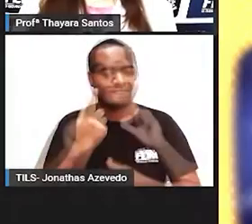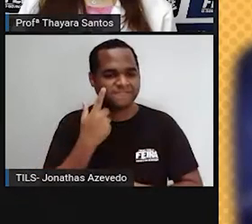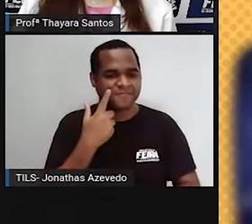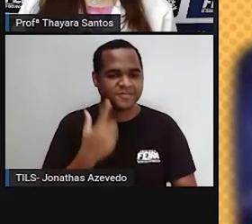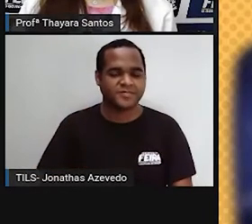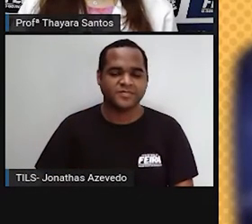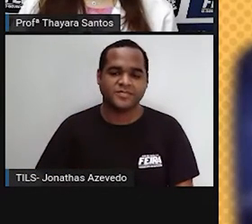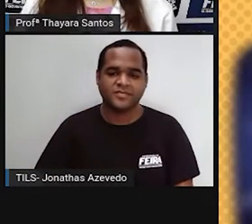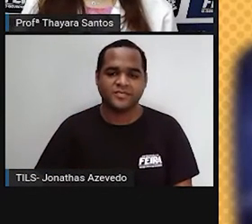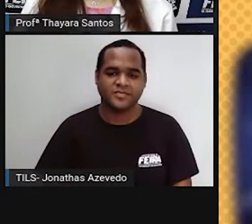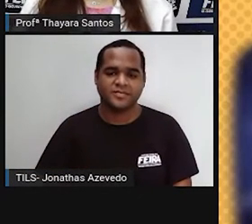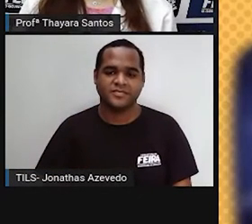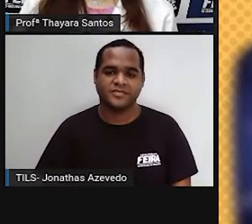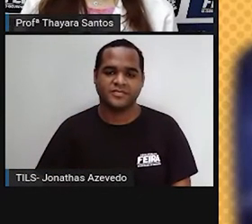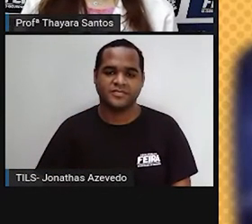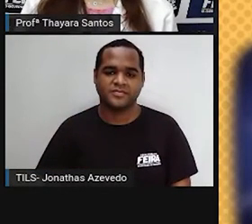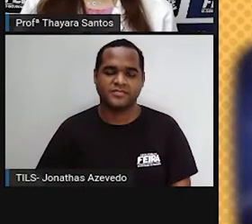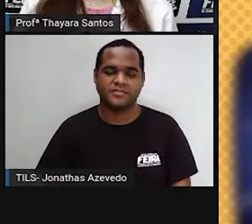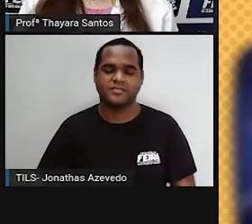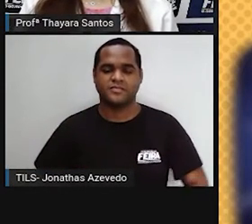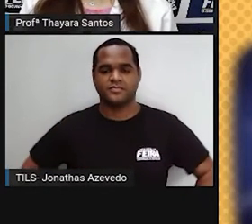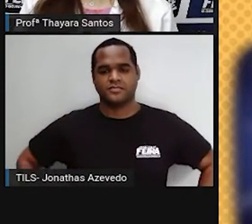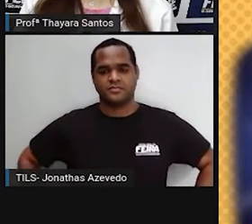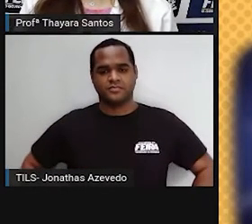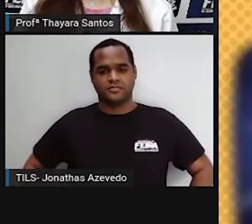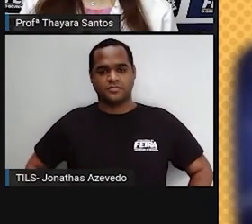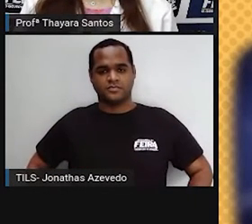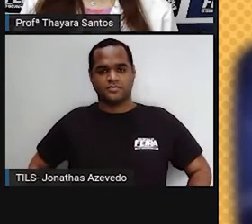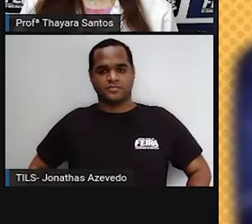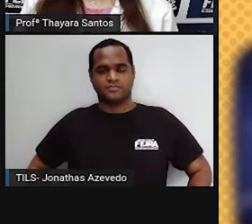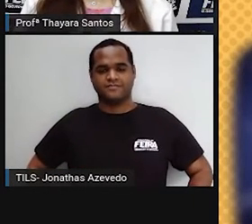lado. Tchau. Tchau. Tchau.